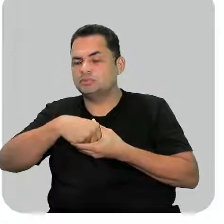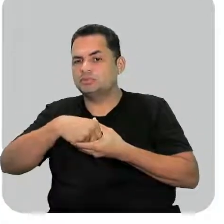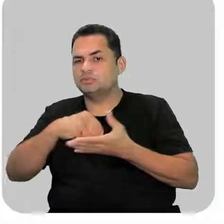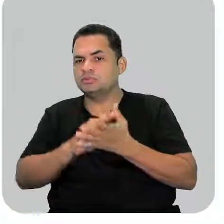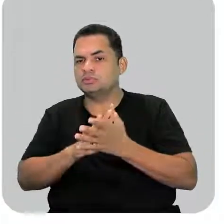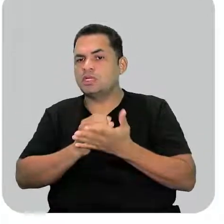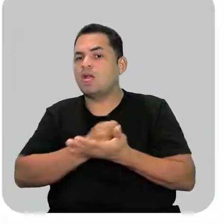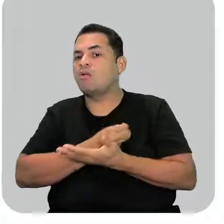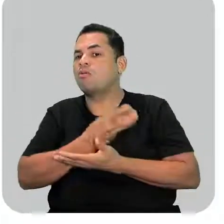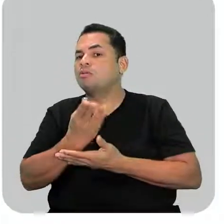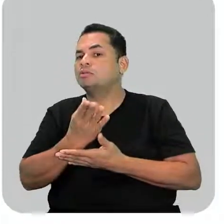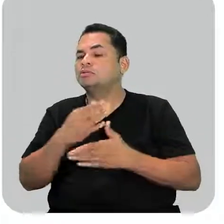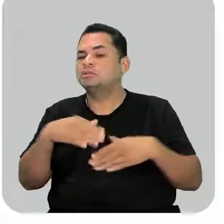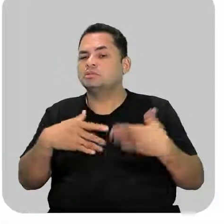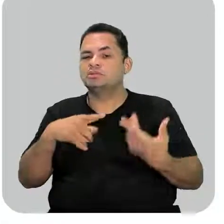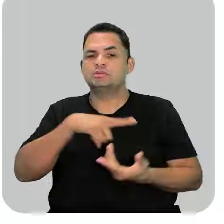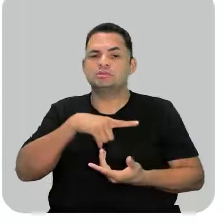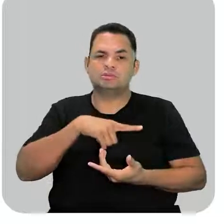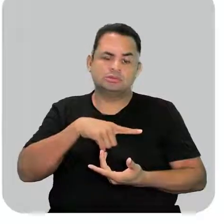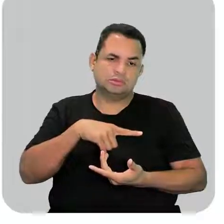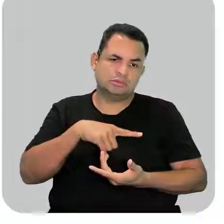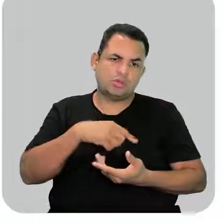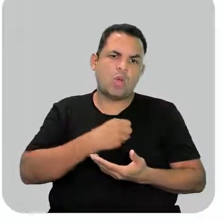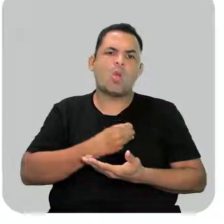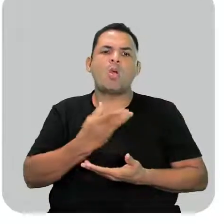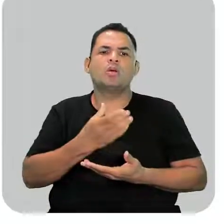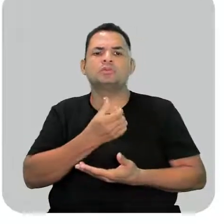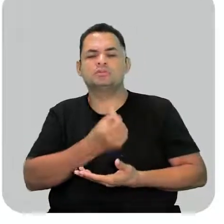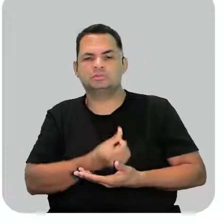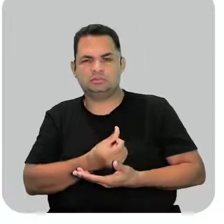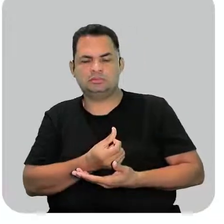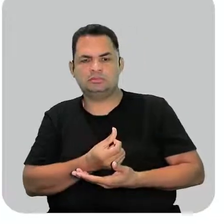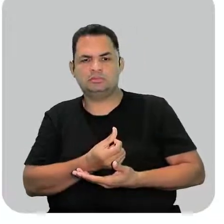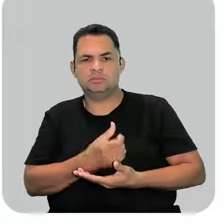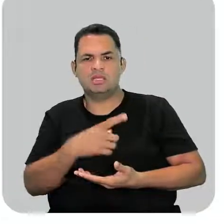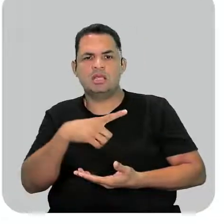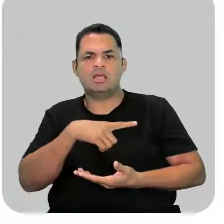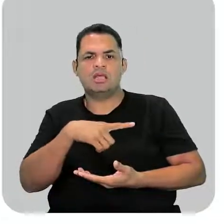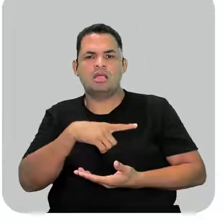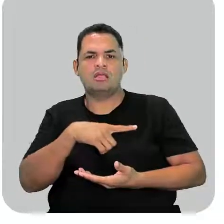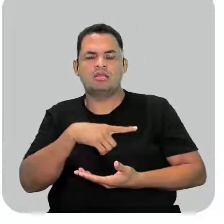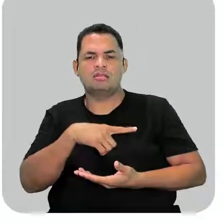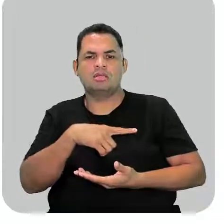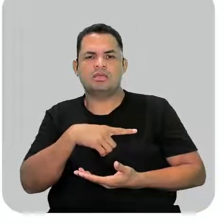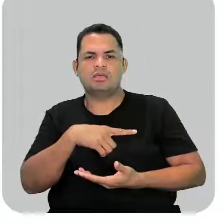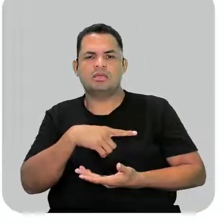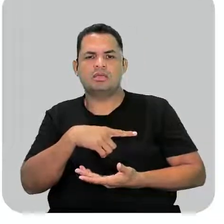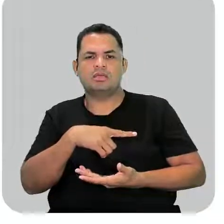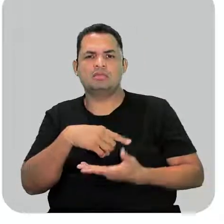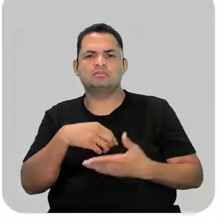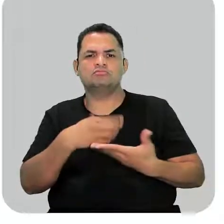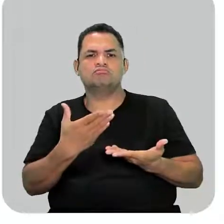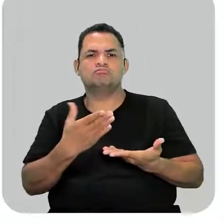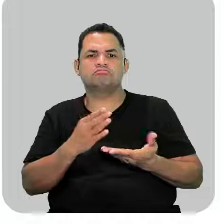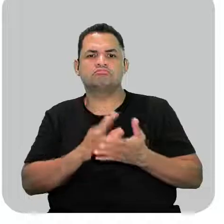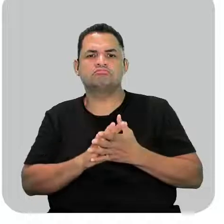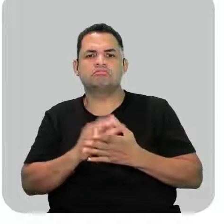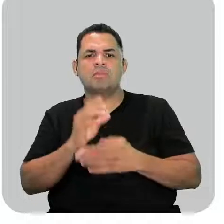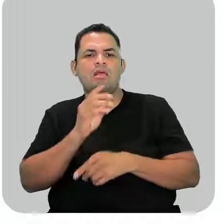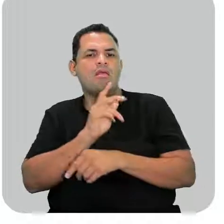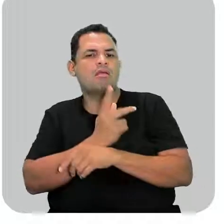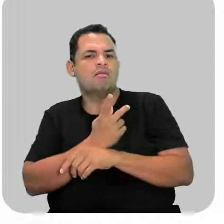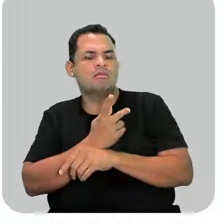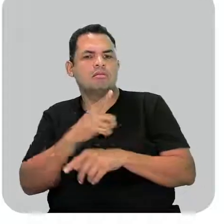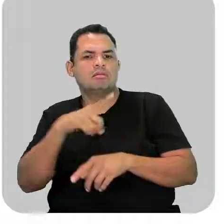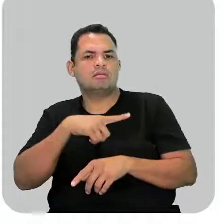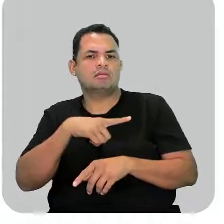de cada um. Então, eu tenho o elemento carbono? Tem. Quantos? 6. Tenho o elemento hidrogênio? Tenho. Quantos? 11.